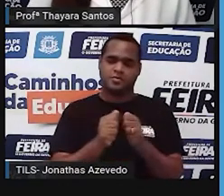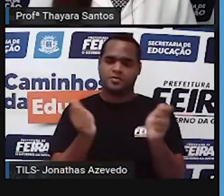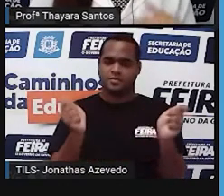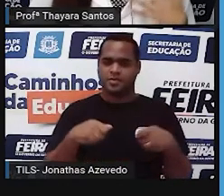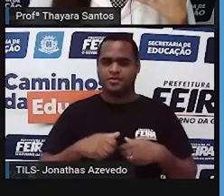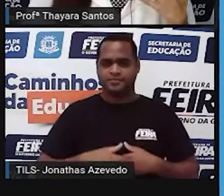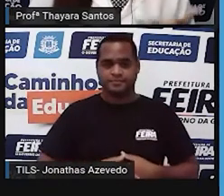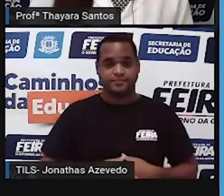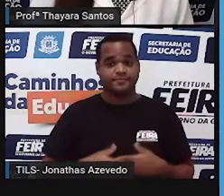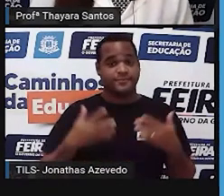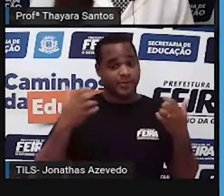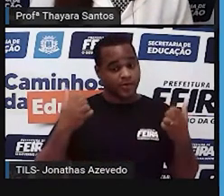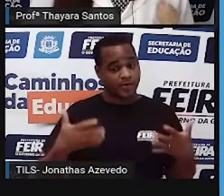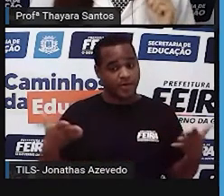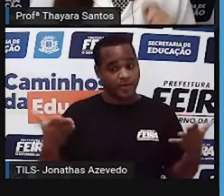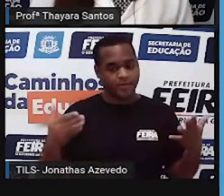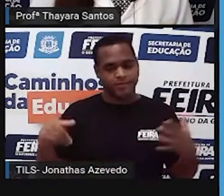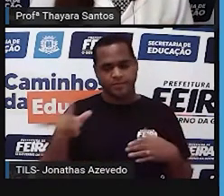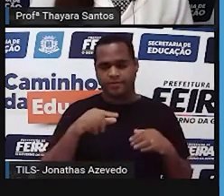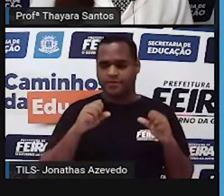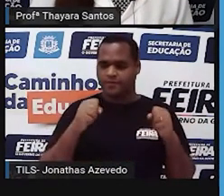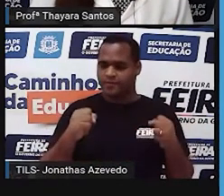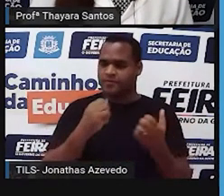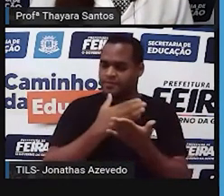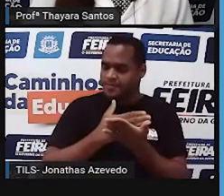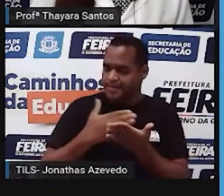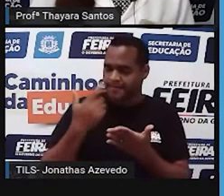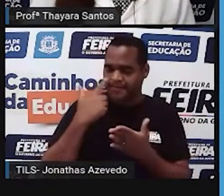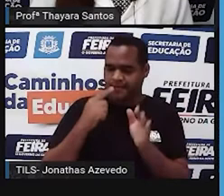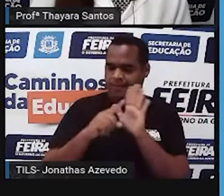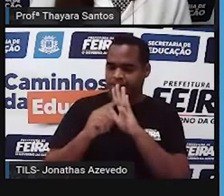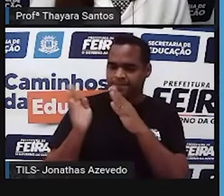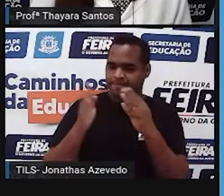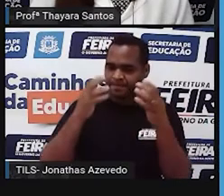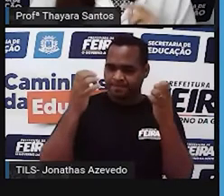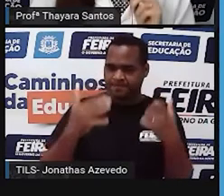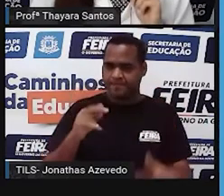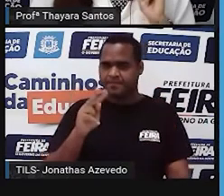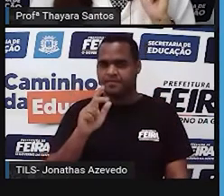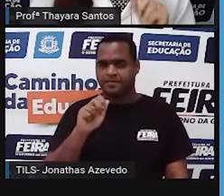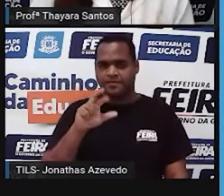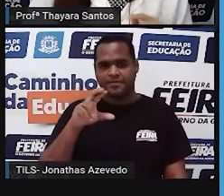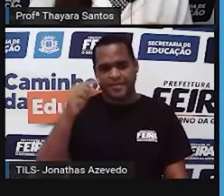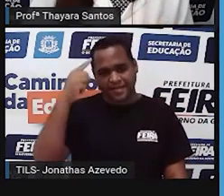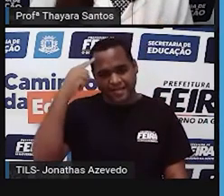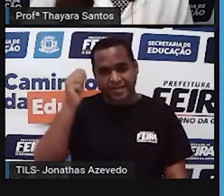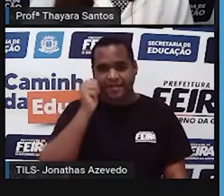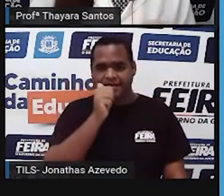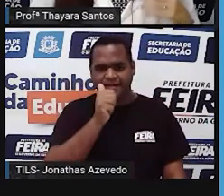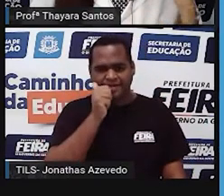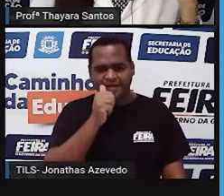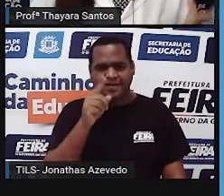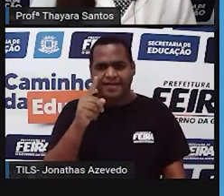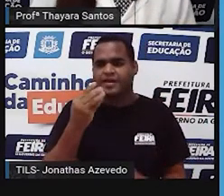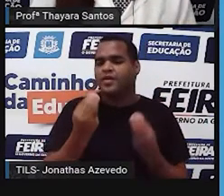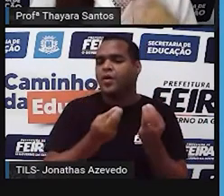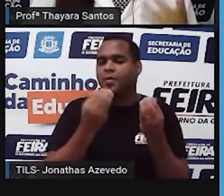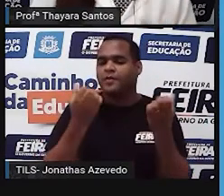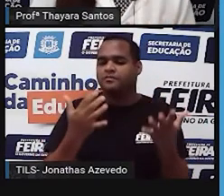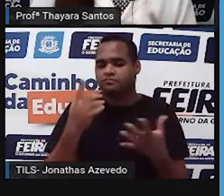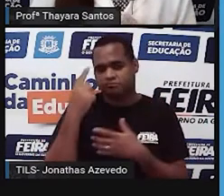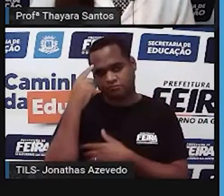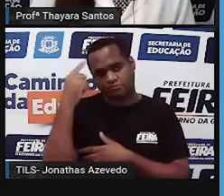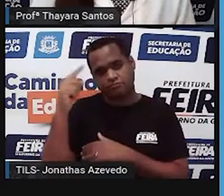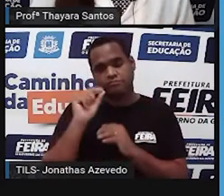E para a gente já começar, eu trouxe esse vídeo aqui da professora Thais Magalhães para a gente já ter uma ideia de quais são esses